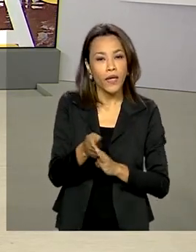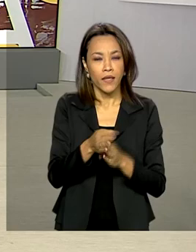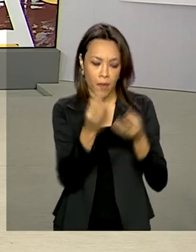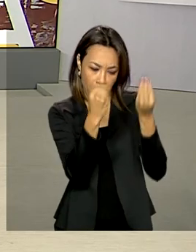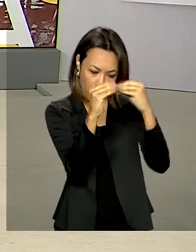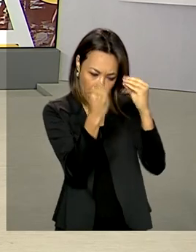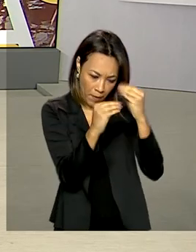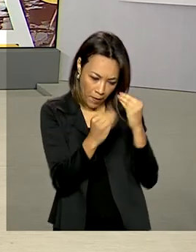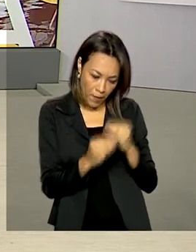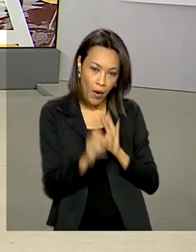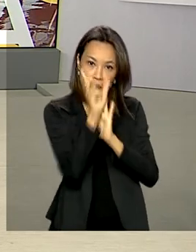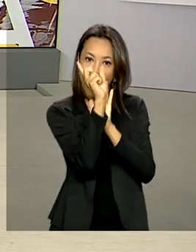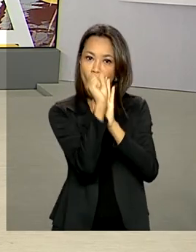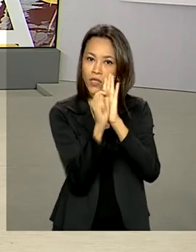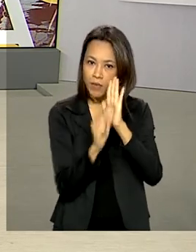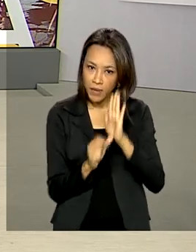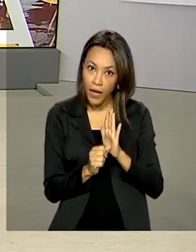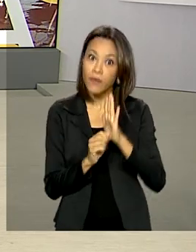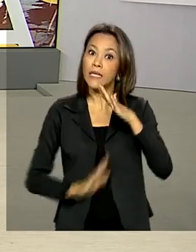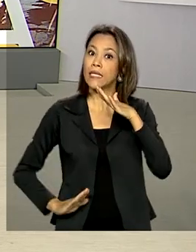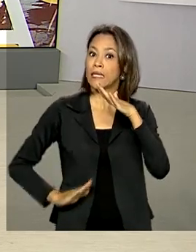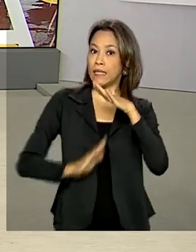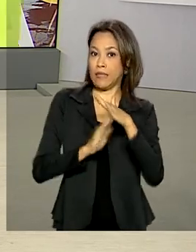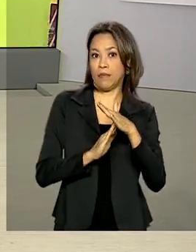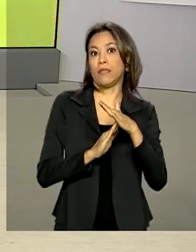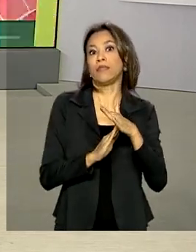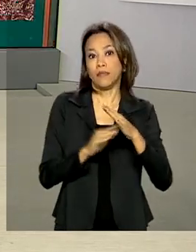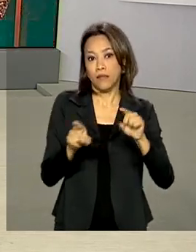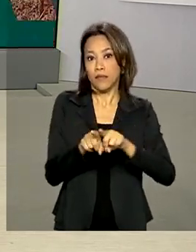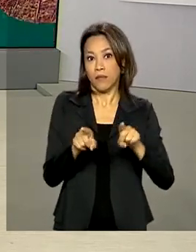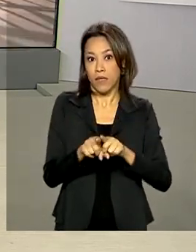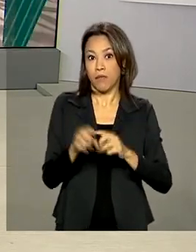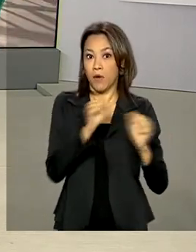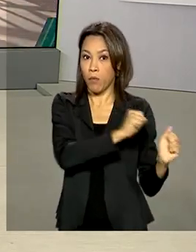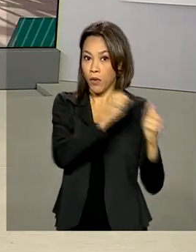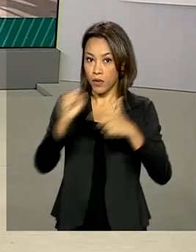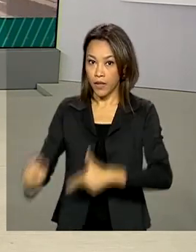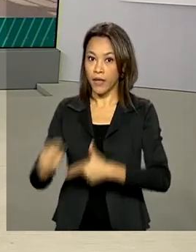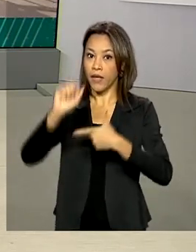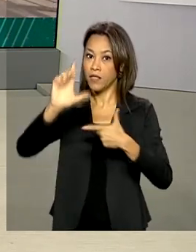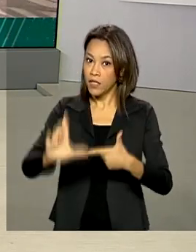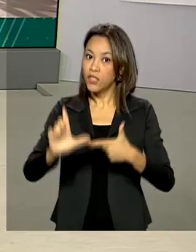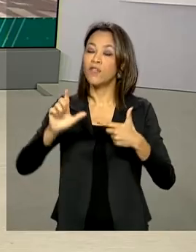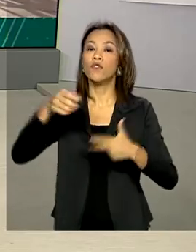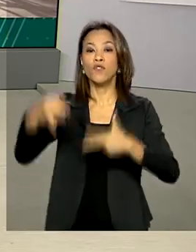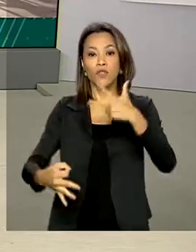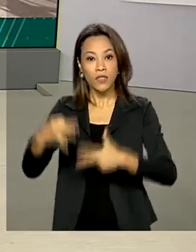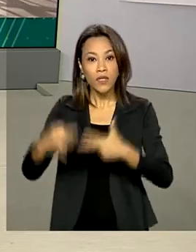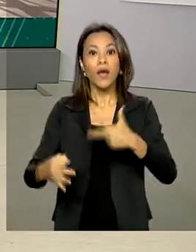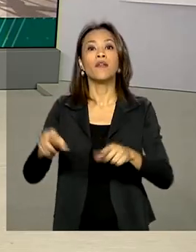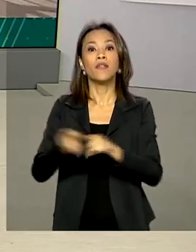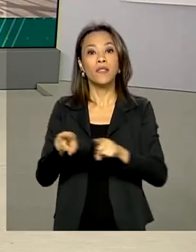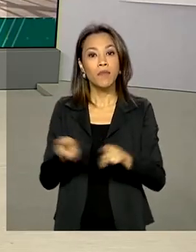orçamentária anual e fixa limites para os orçamentos dos poderes legislativo e judiciário e do Ministério Público.